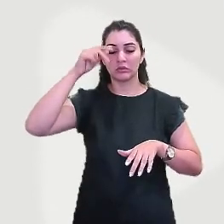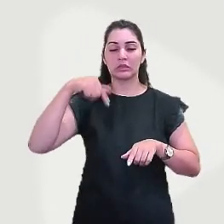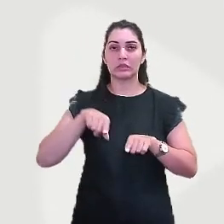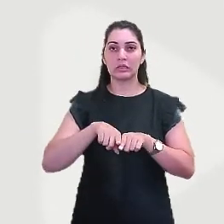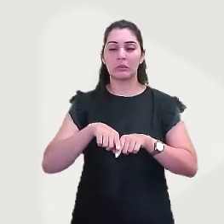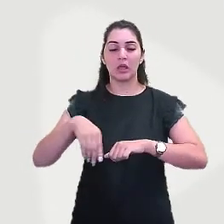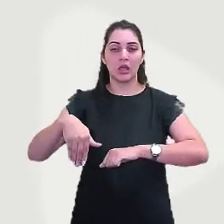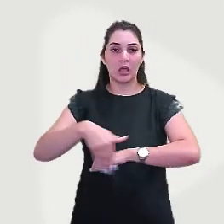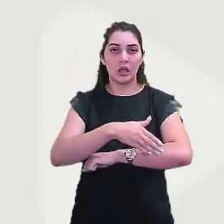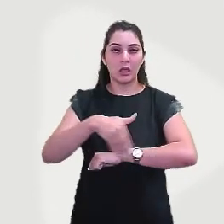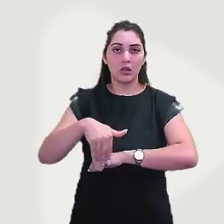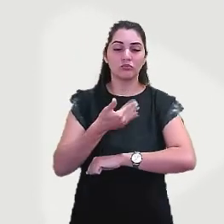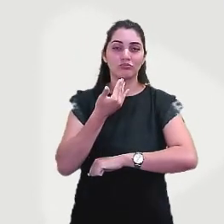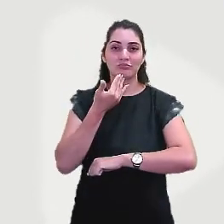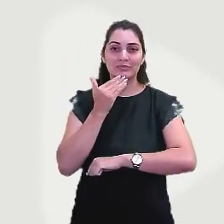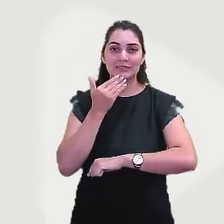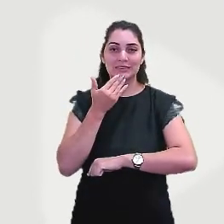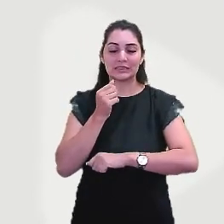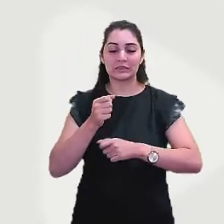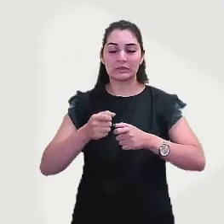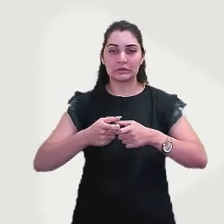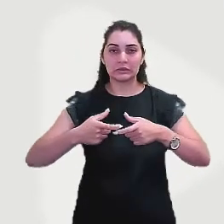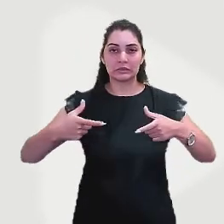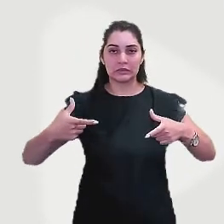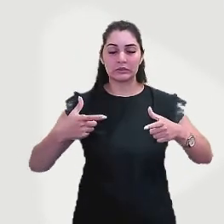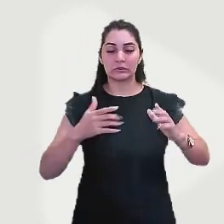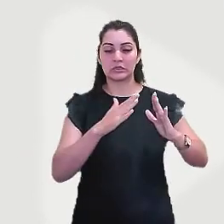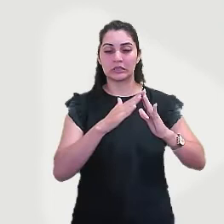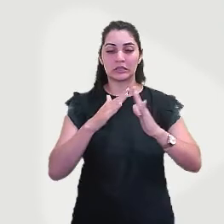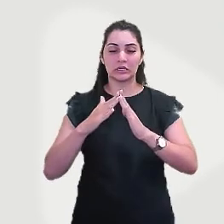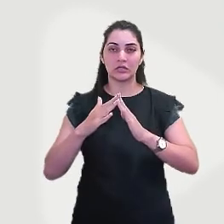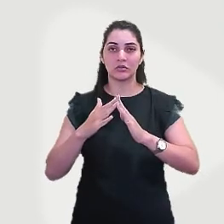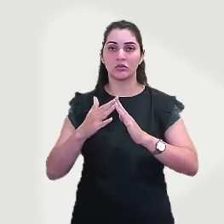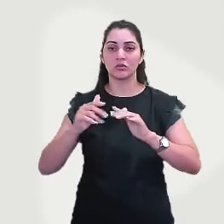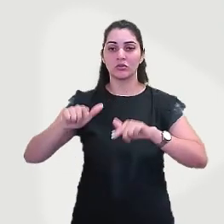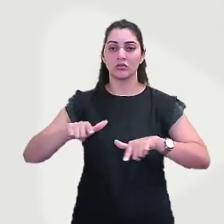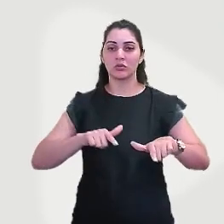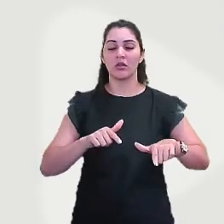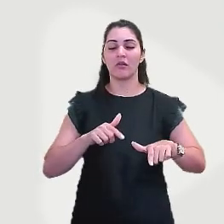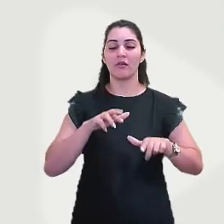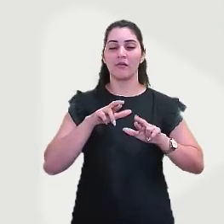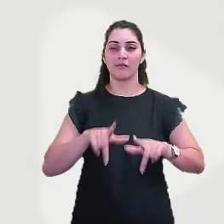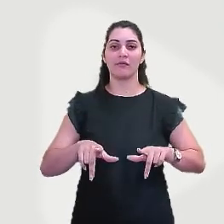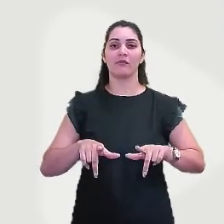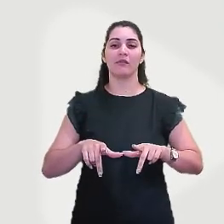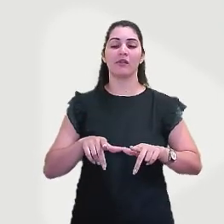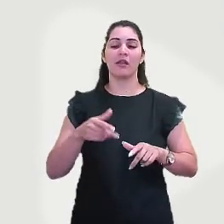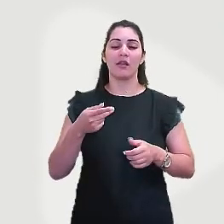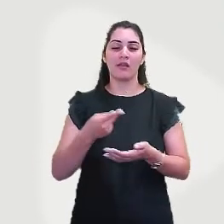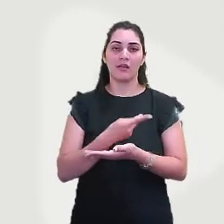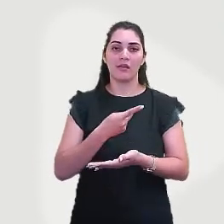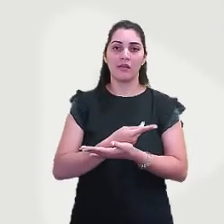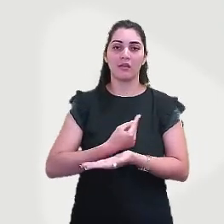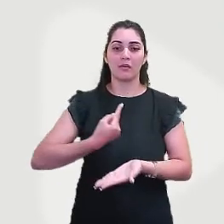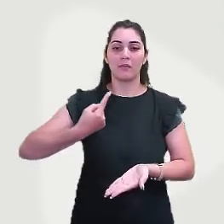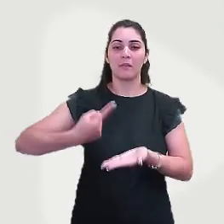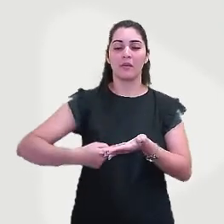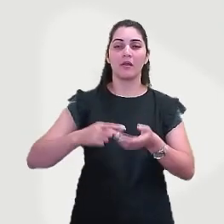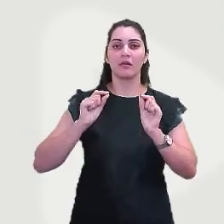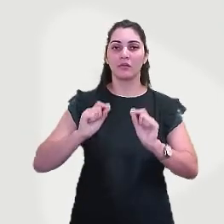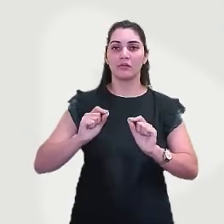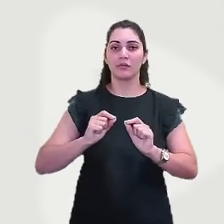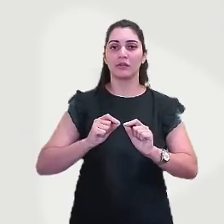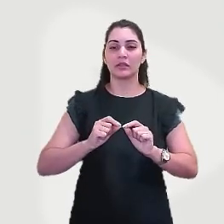de ruas e avenidas e, sobretudo, o crescimento de habitações precárias e retrata desigualdades sociais que marcam as cidades latino